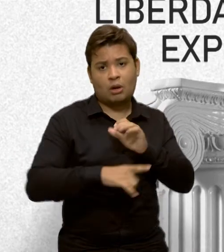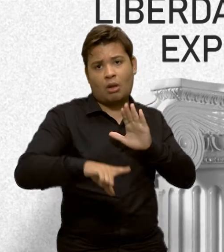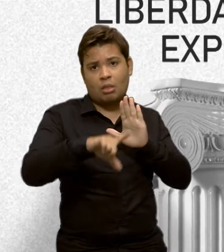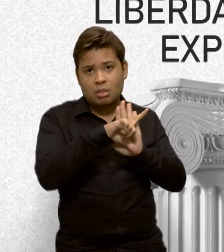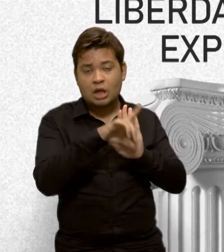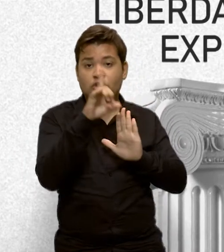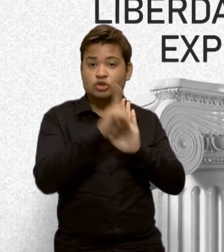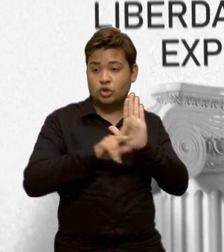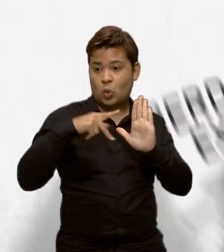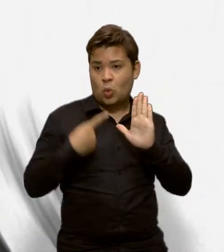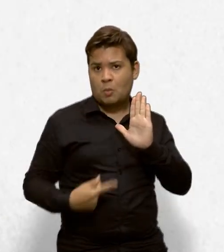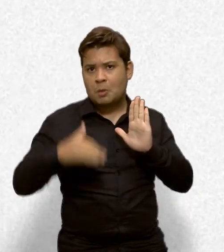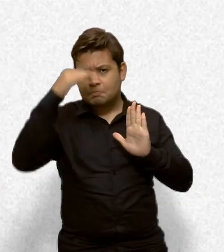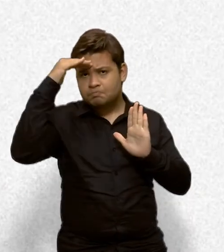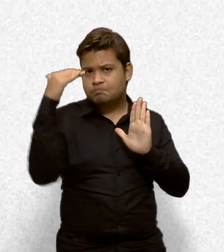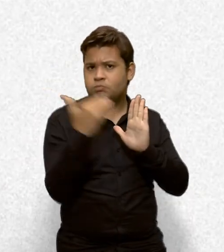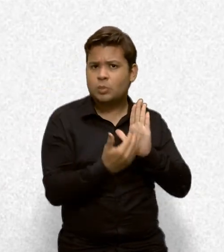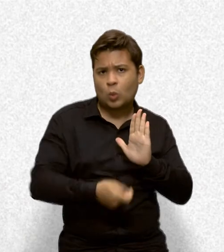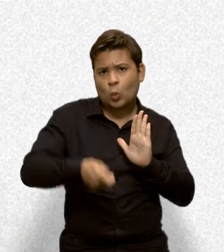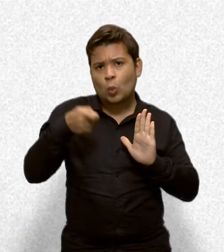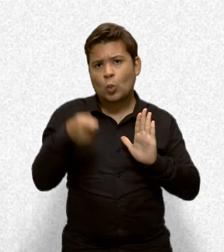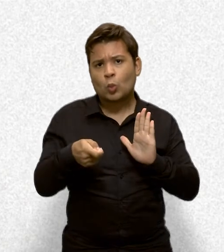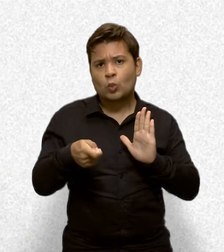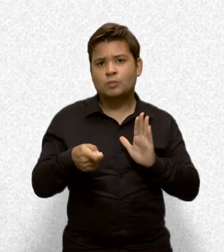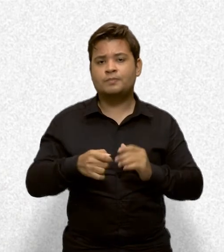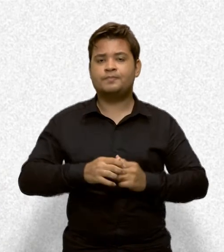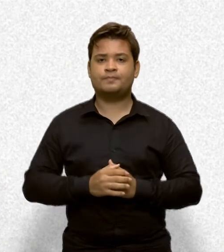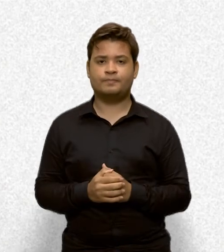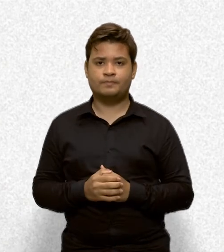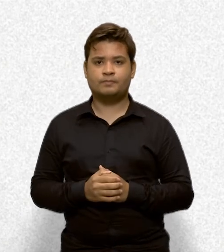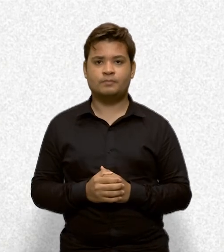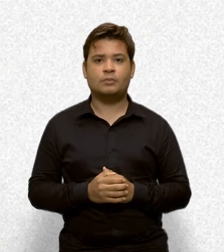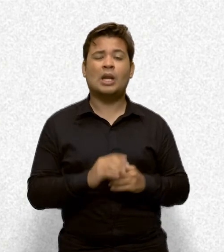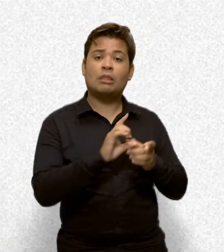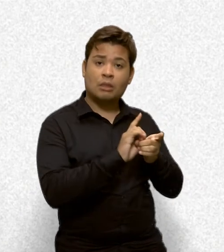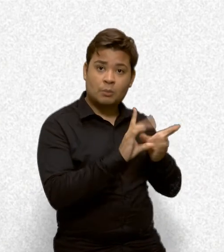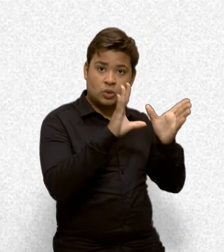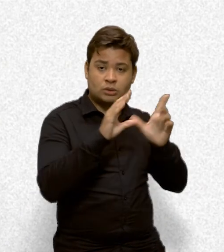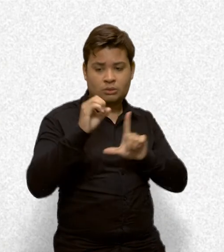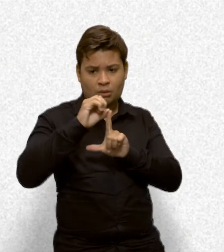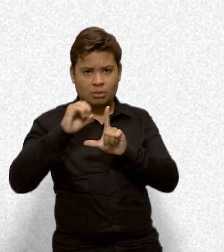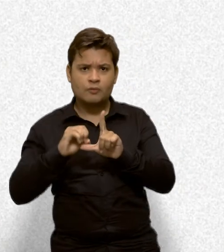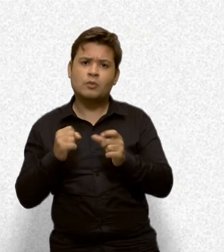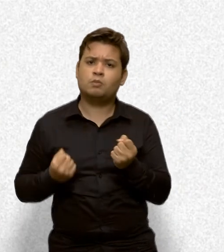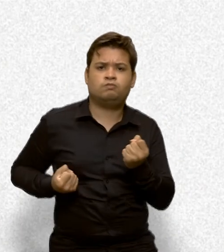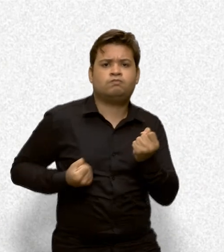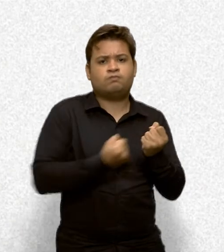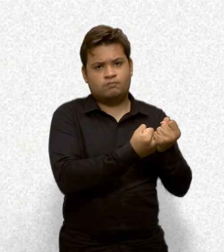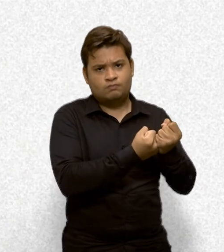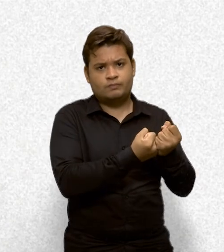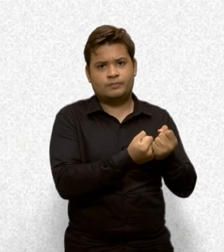violação dos direitos humanos. TVUFG. Compromisso com a democracia.